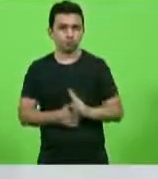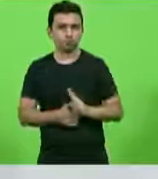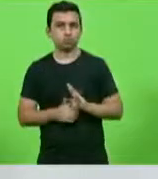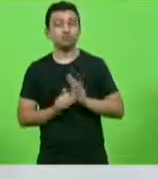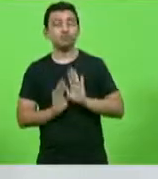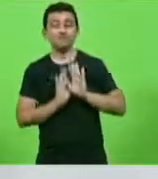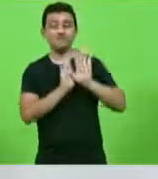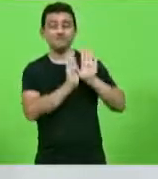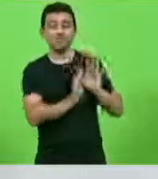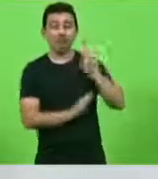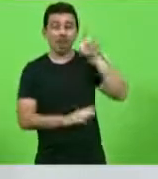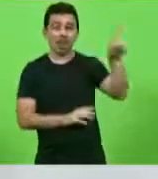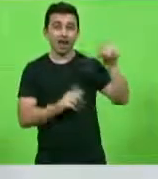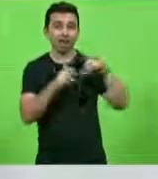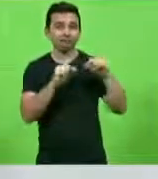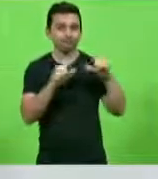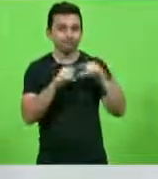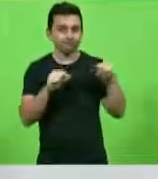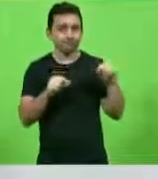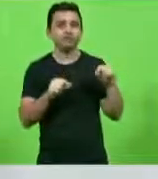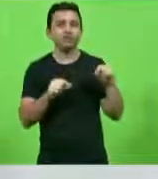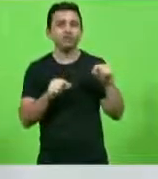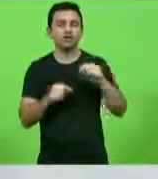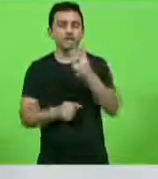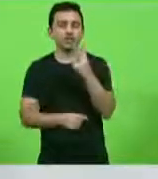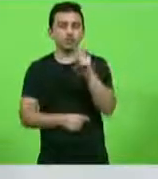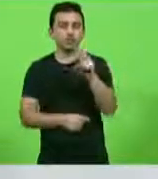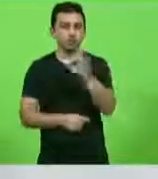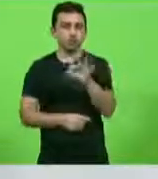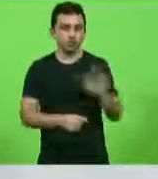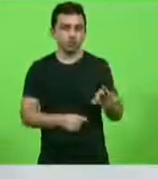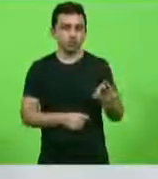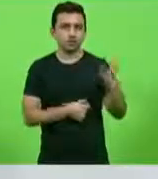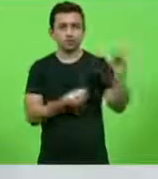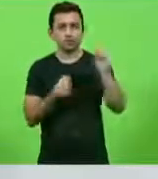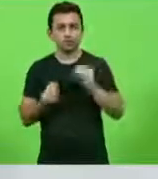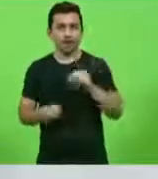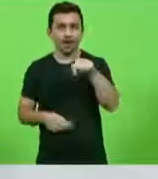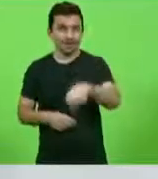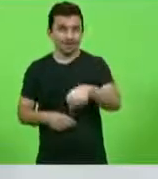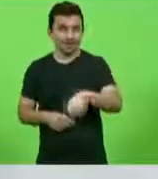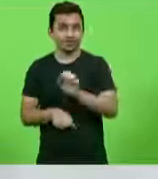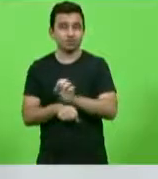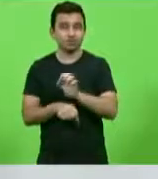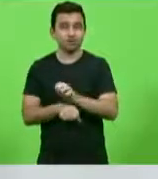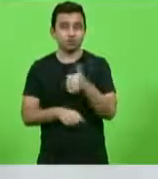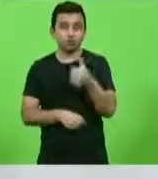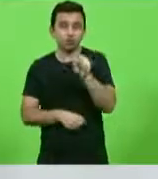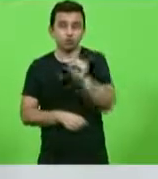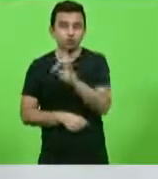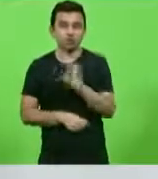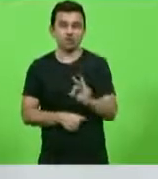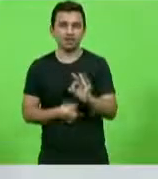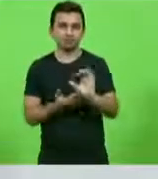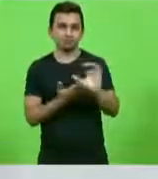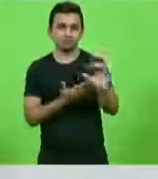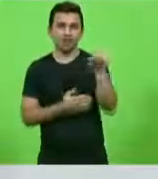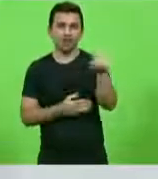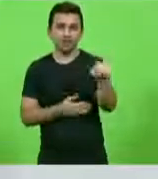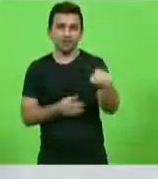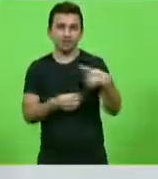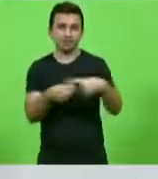governo federal. 25% vem para os estados e 18% vão para os municípios. Ou seja, isso